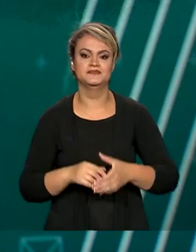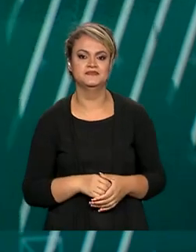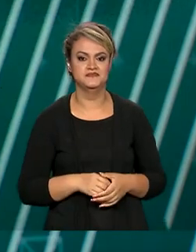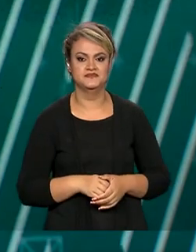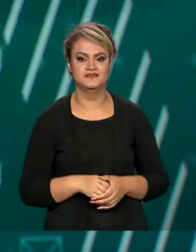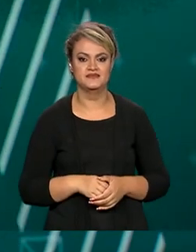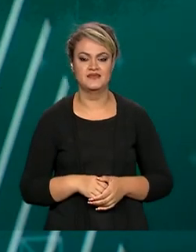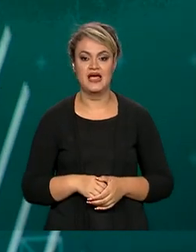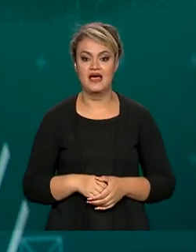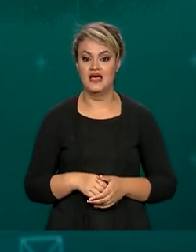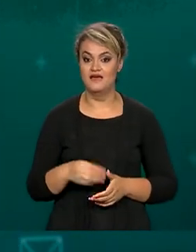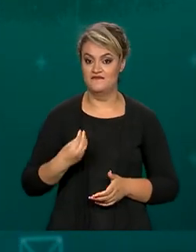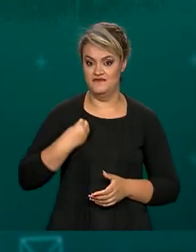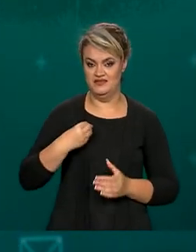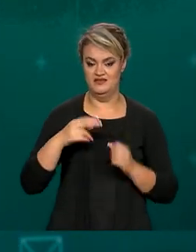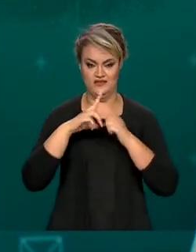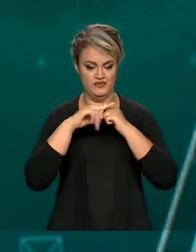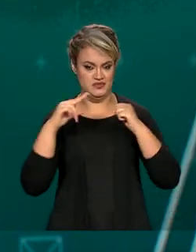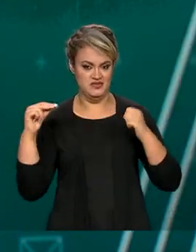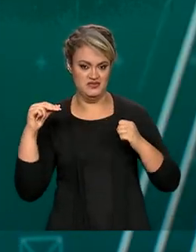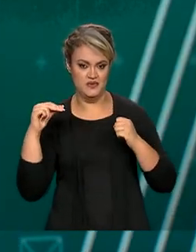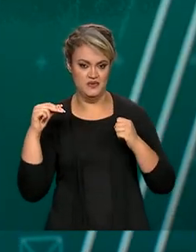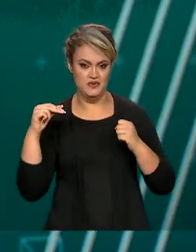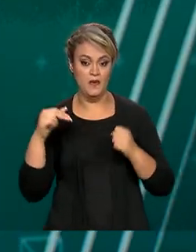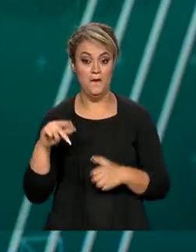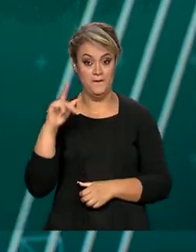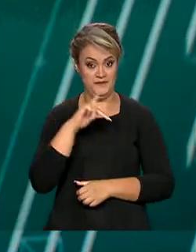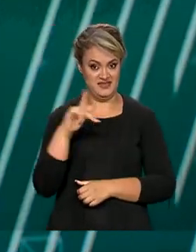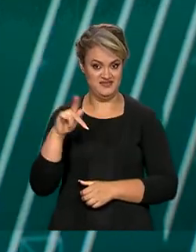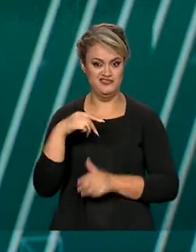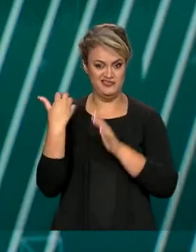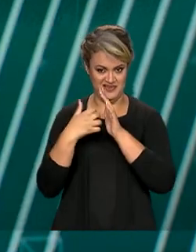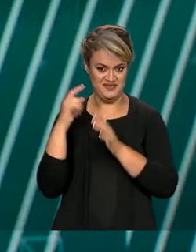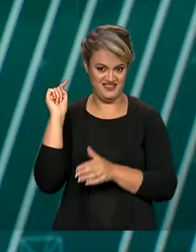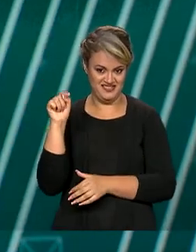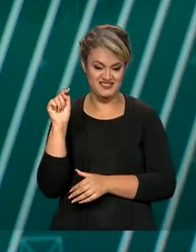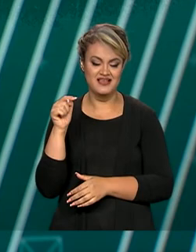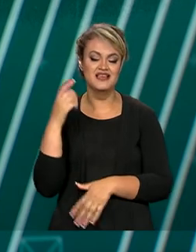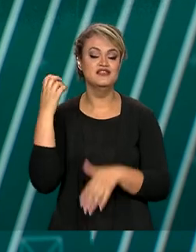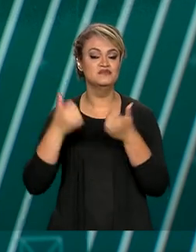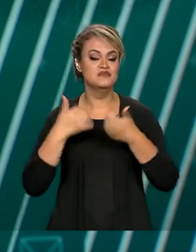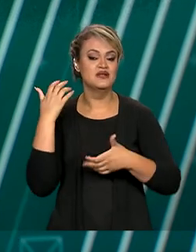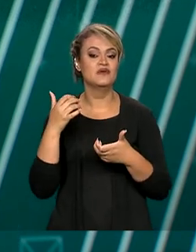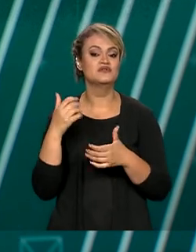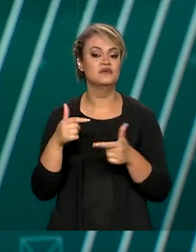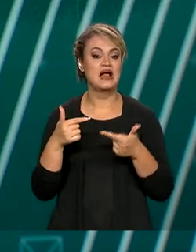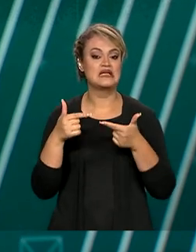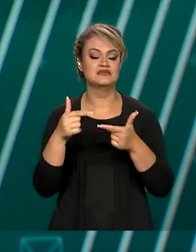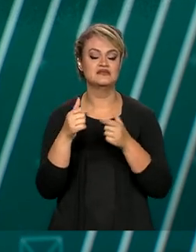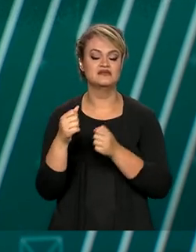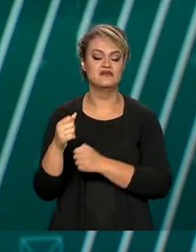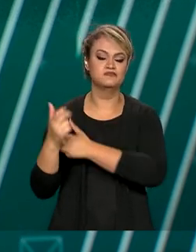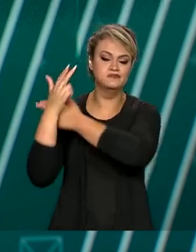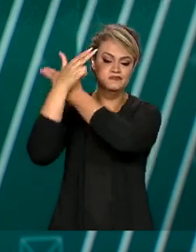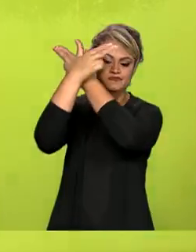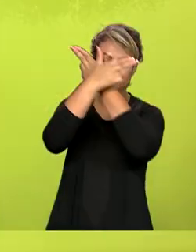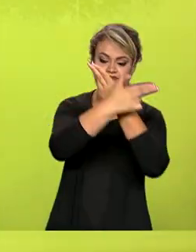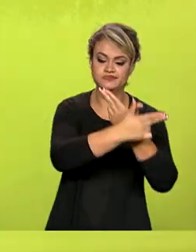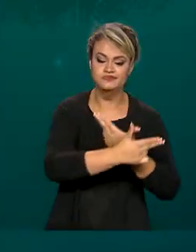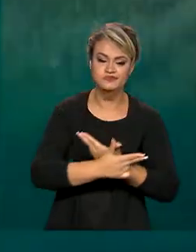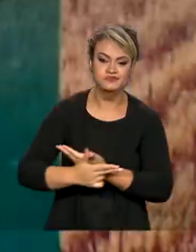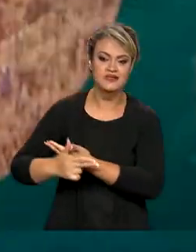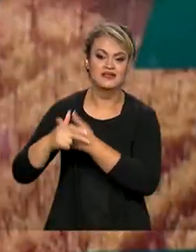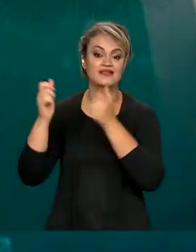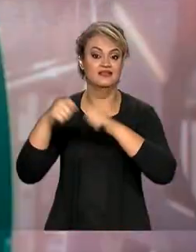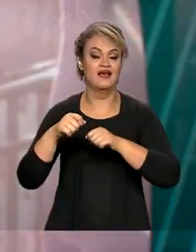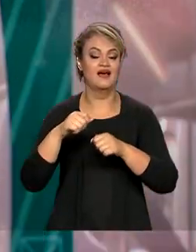E em entrevista ao programa de rádio A Voz do Brasil, o presidente da Telebrás falou sobre a operação do satélite geoestacionário que